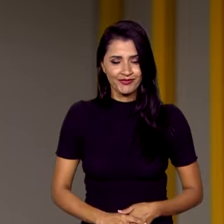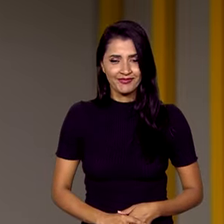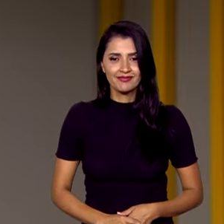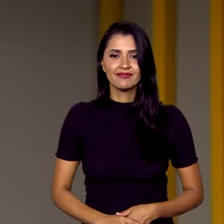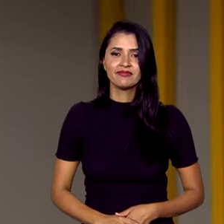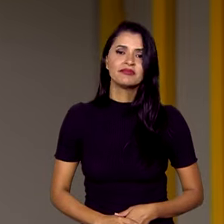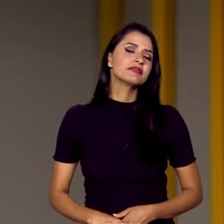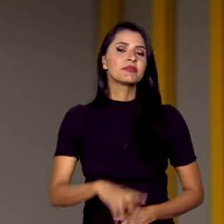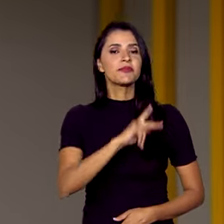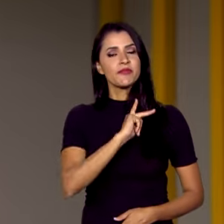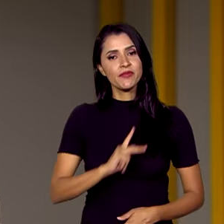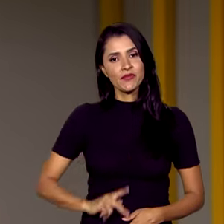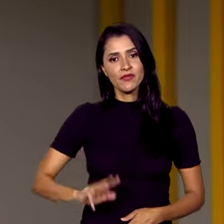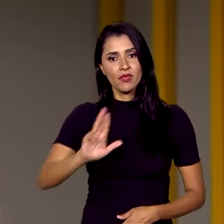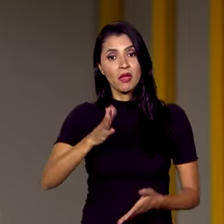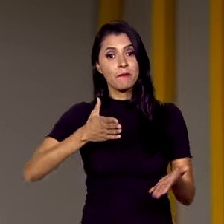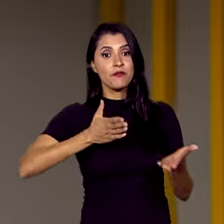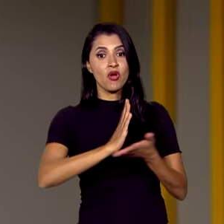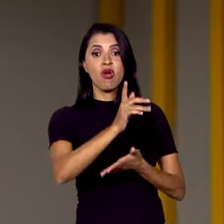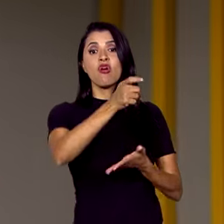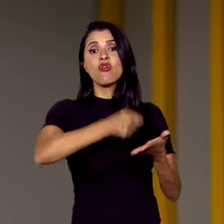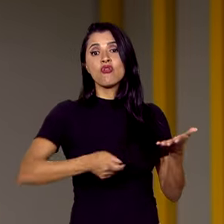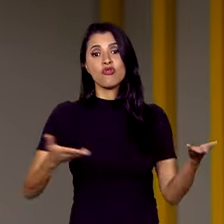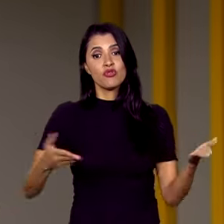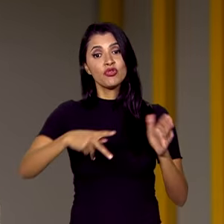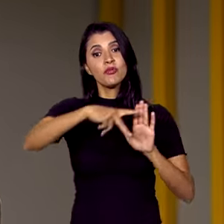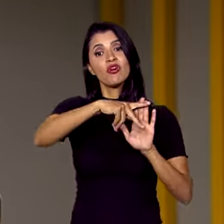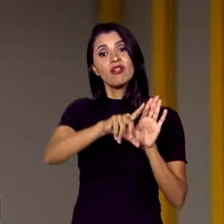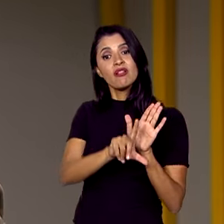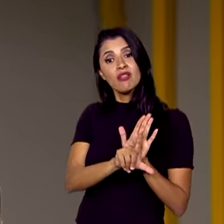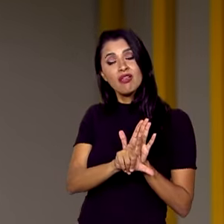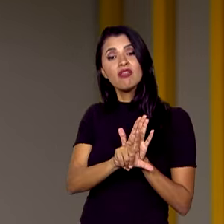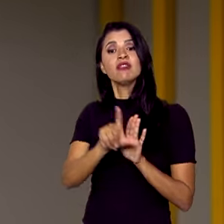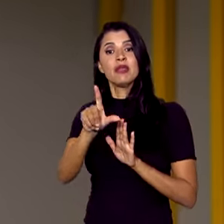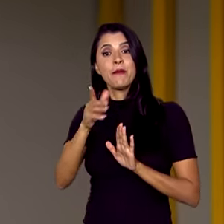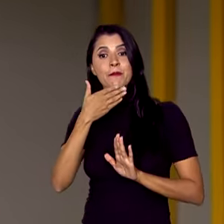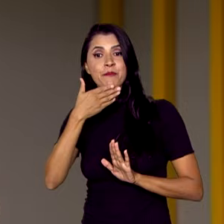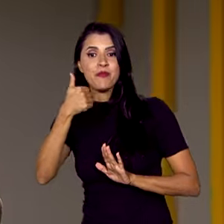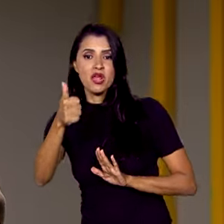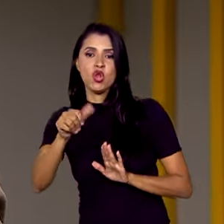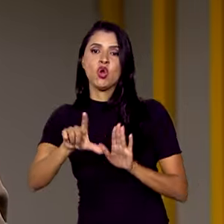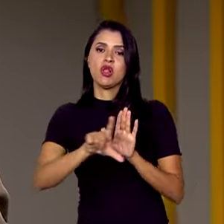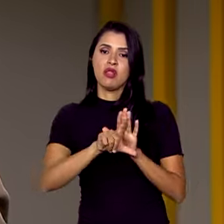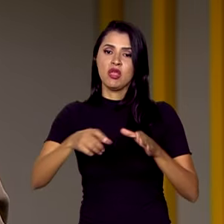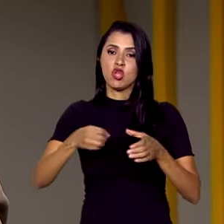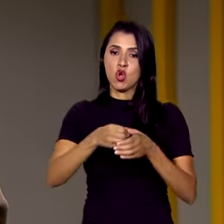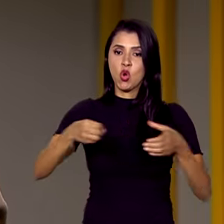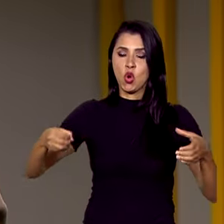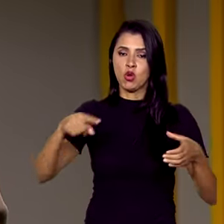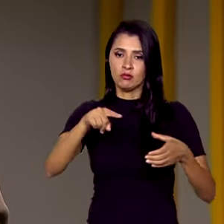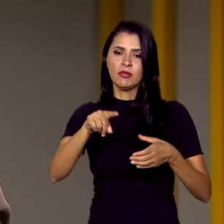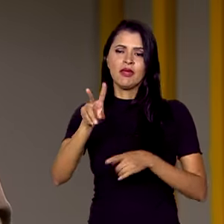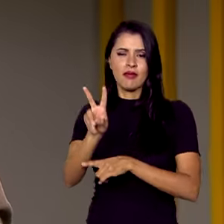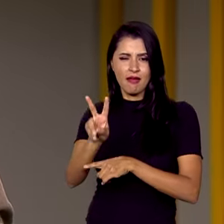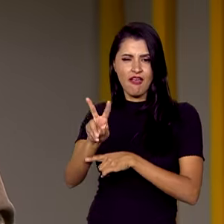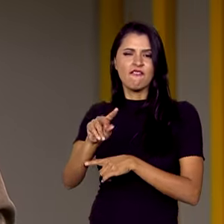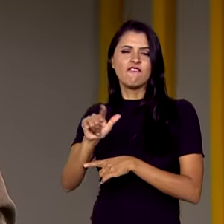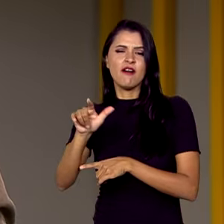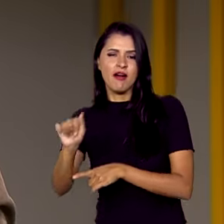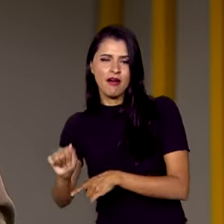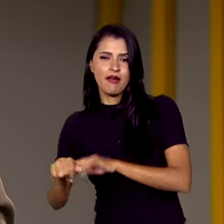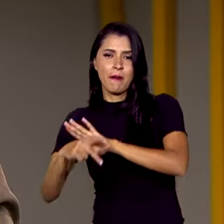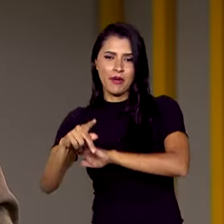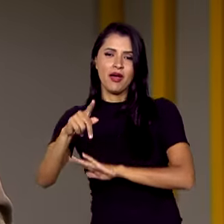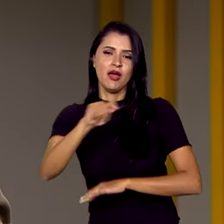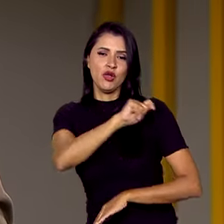O presidente Lula sancionou hoje o projeto de lei que atualiza a lei de cotas, aquela que reserva vagas para alunos que